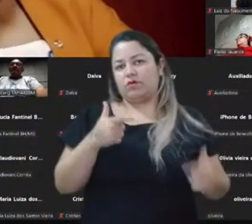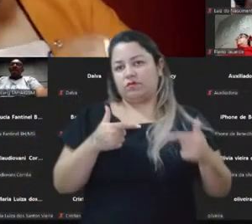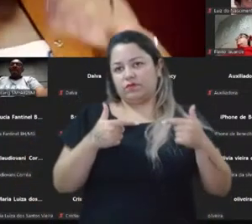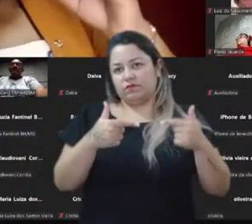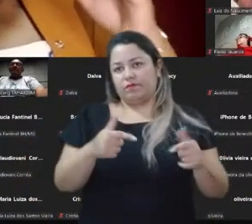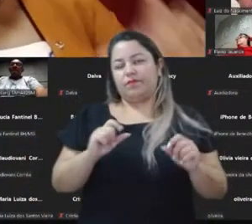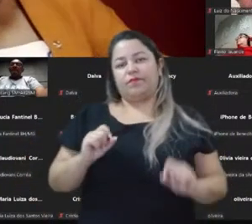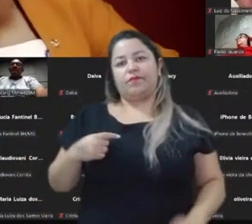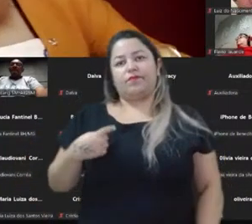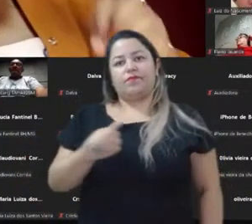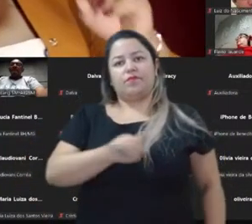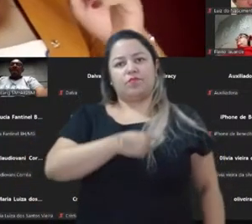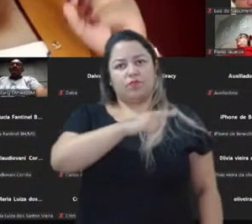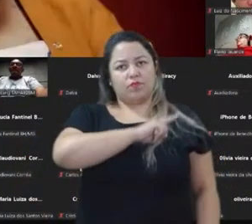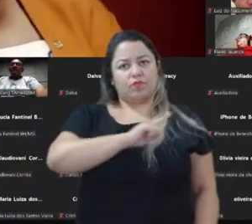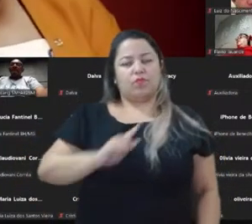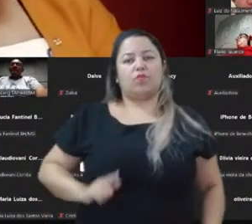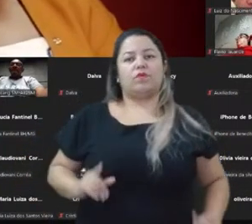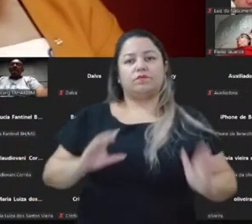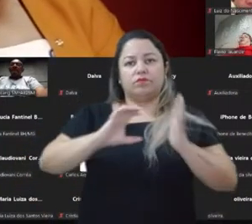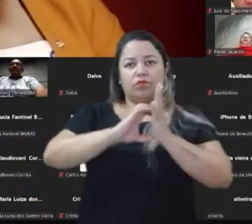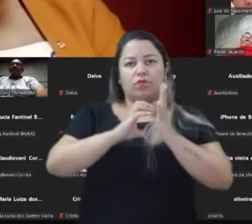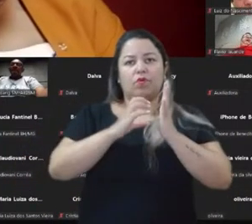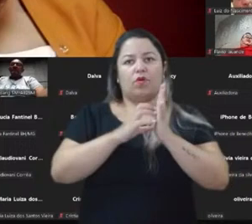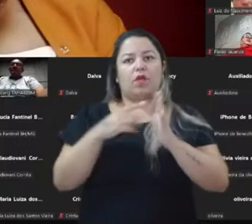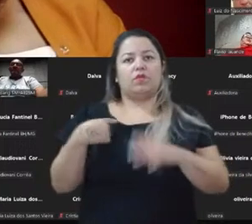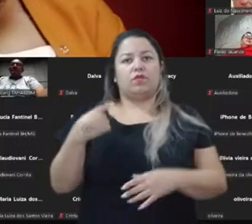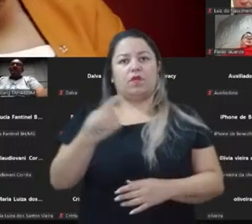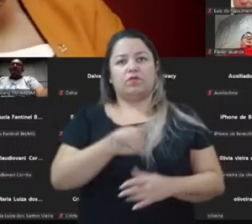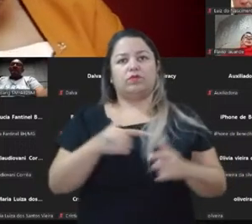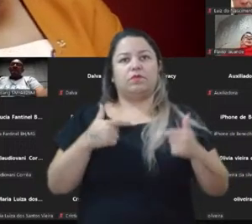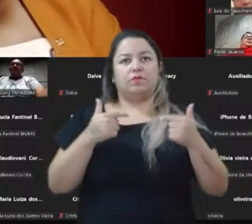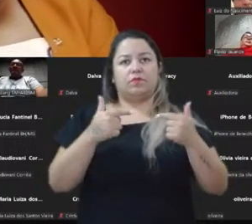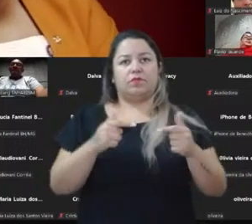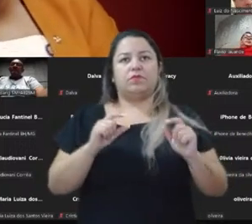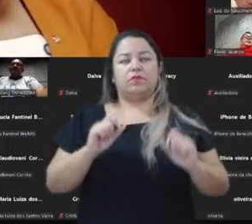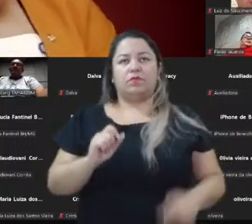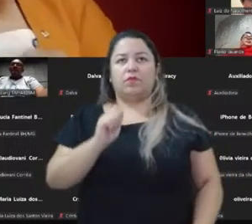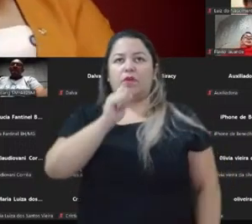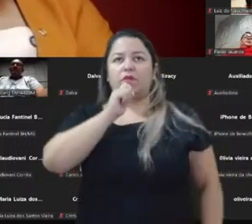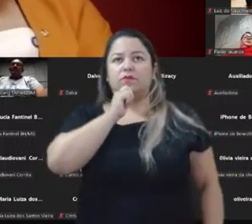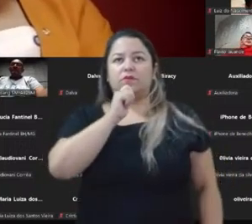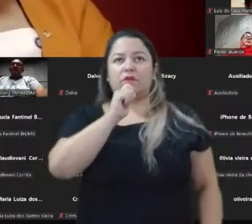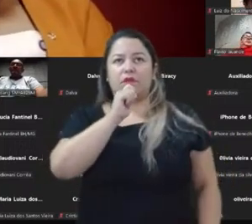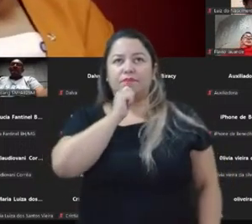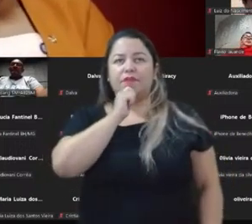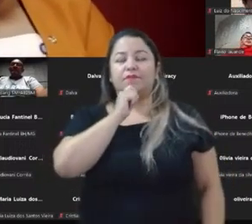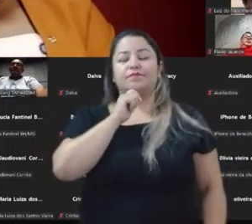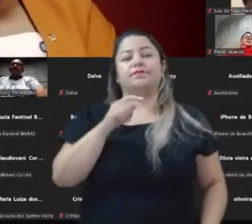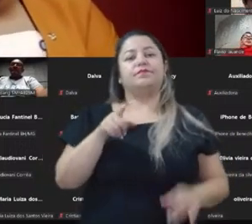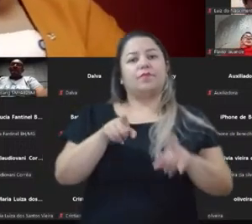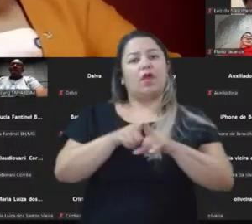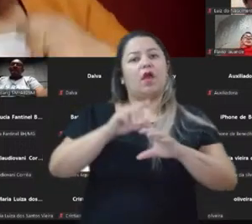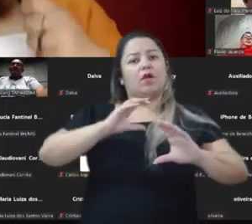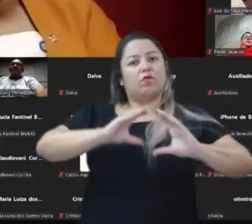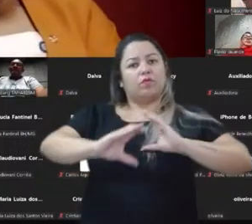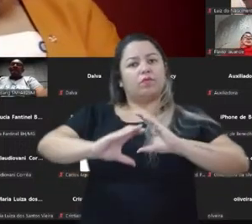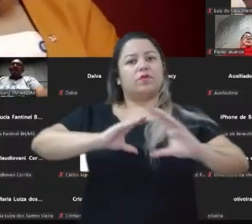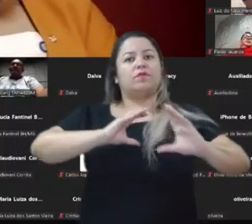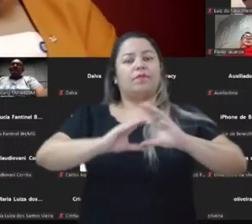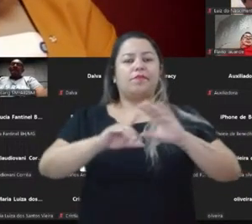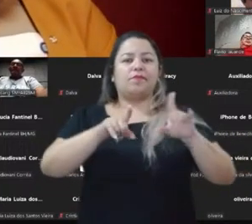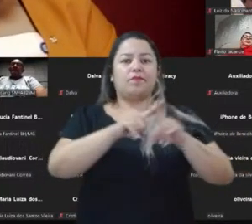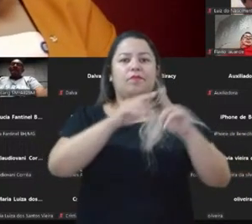do nosso governo, do nosso partido, da nossa militância ainda. A gente insiste que a comunicação da